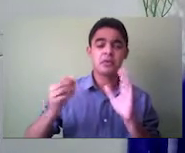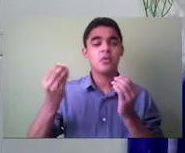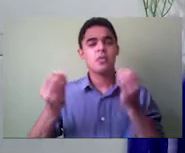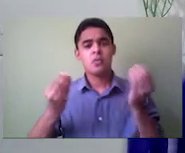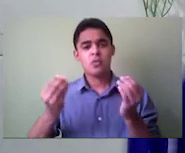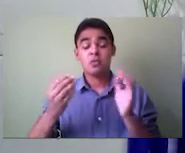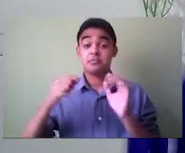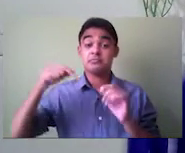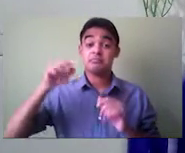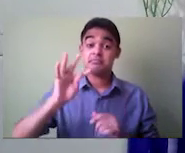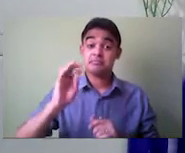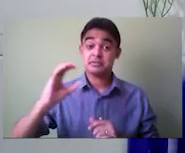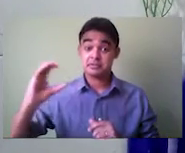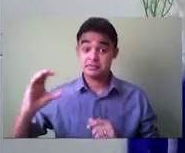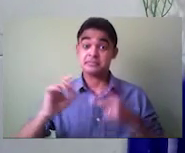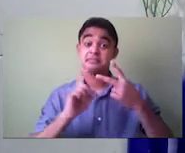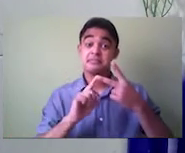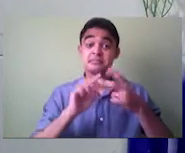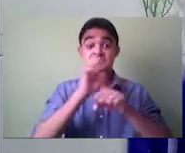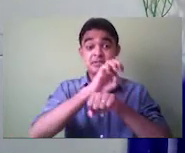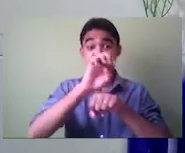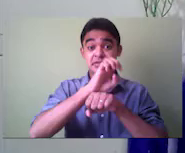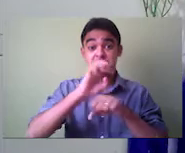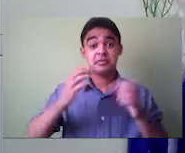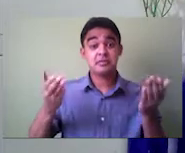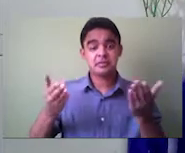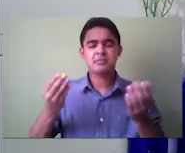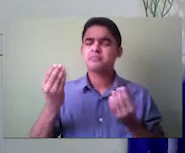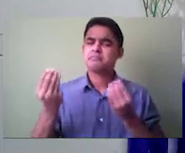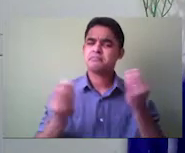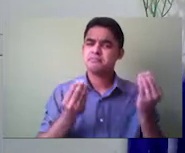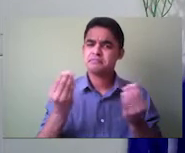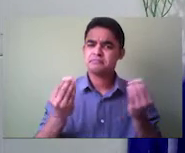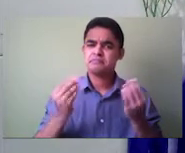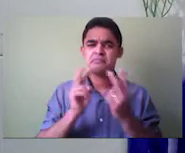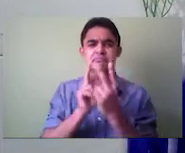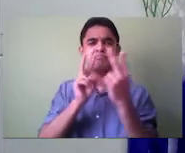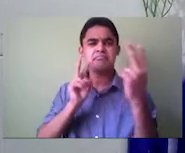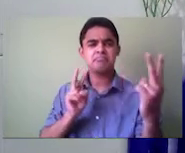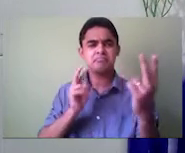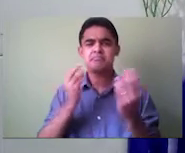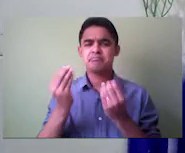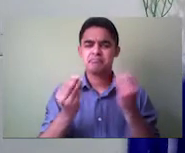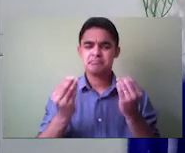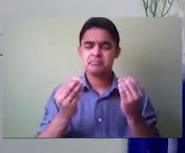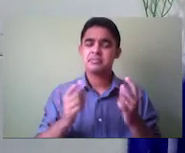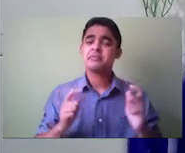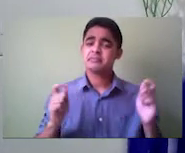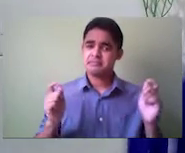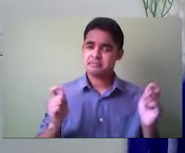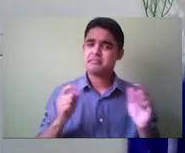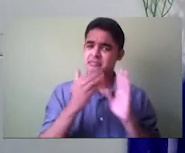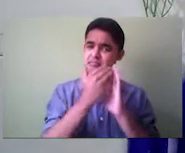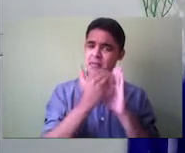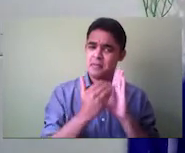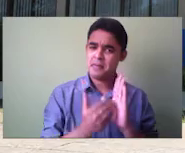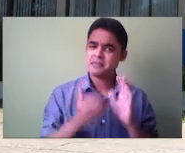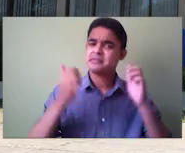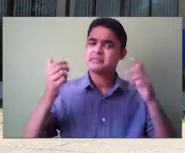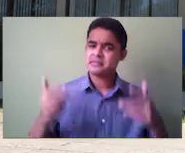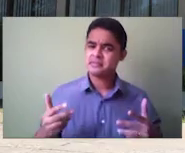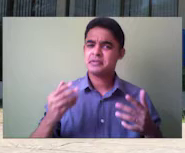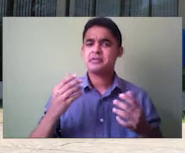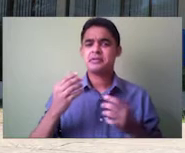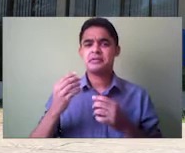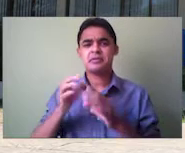e estágio obrigatório. Entre as atividades está orientação para elaboração de TCC, banca de qualificação